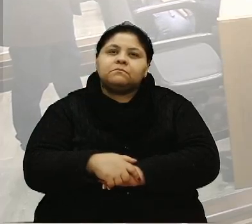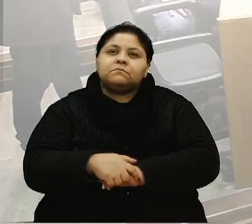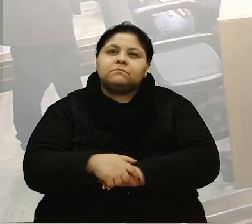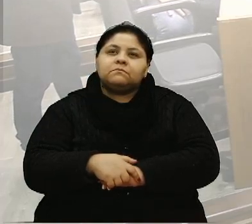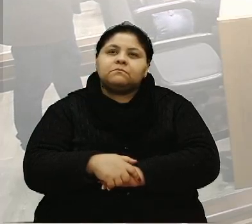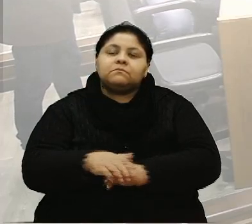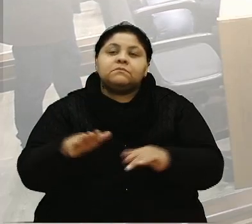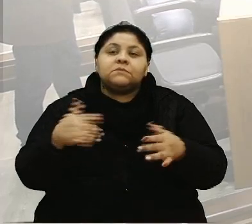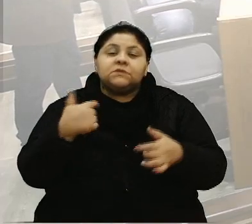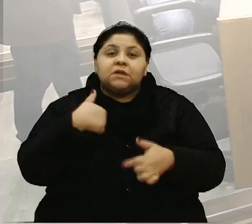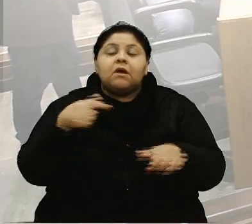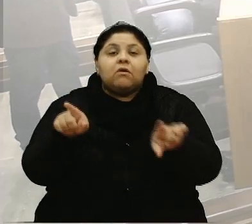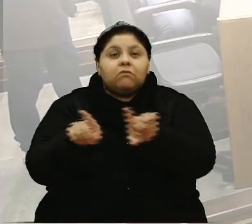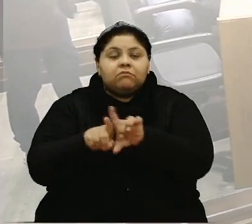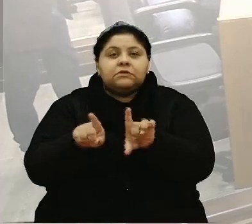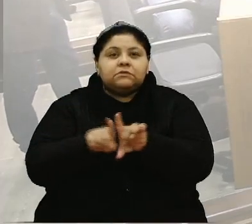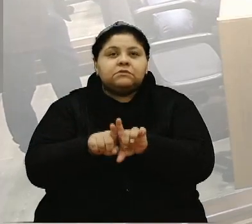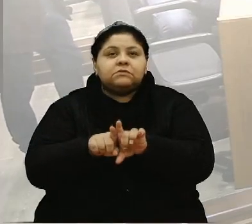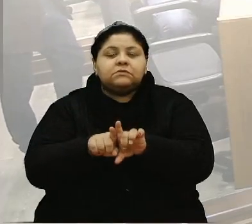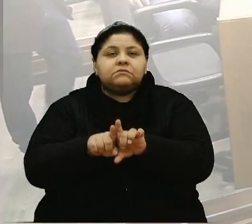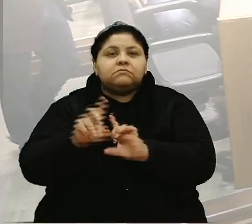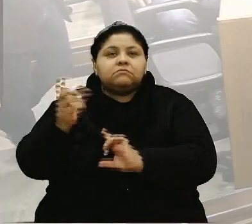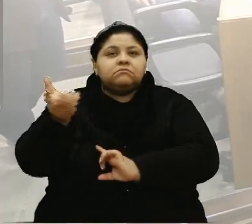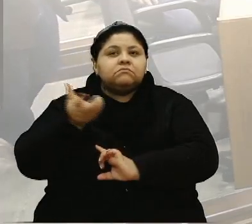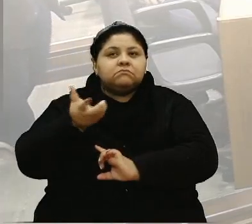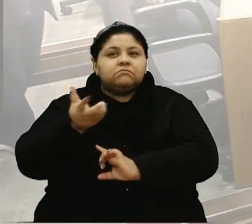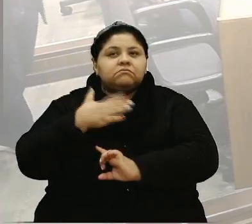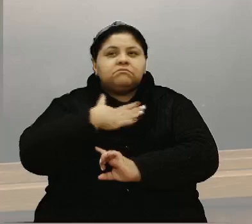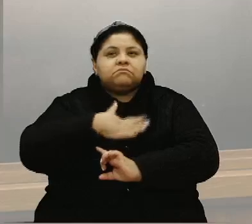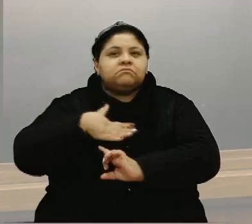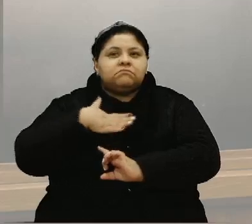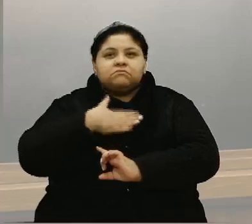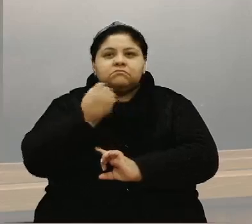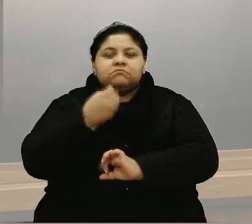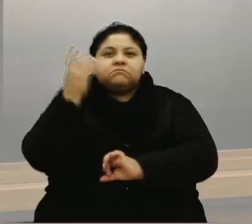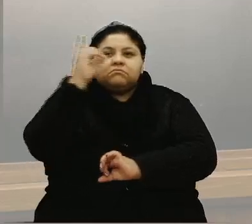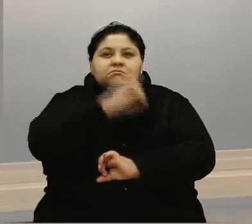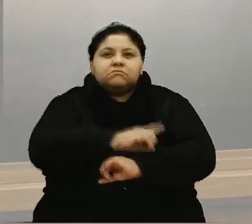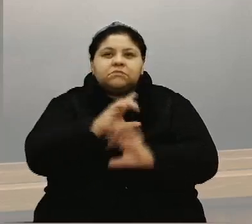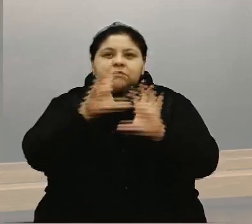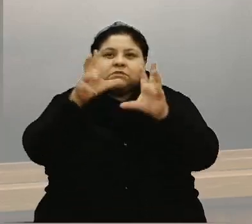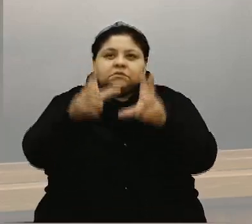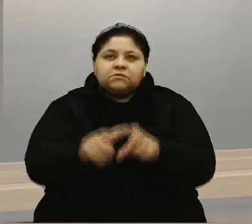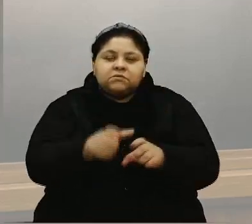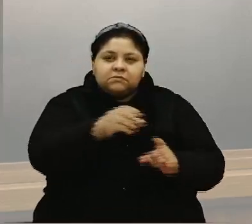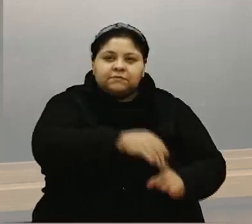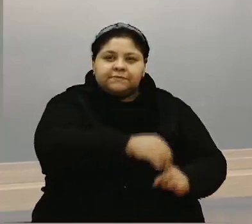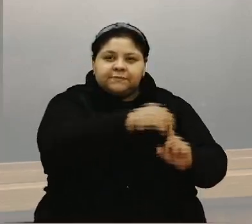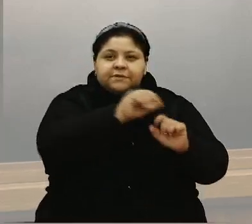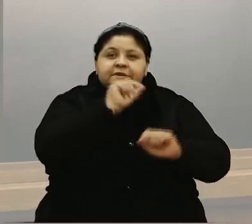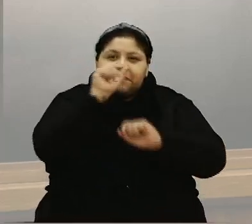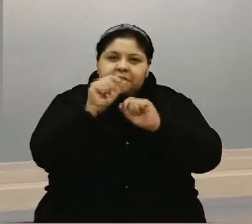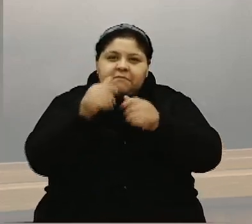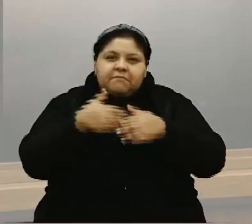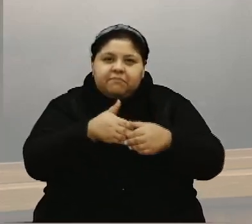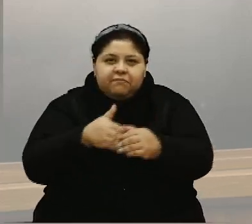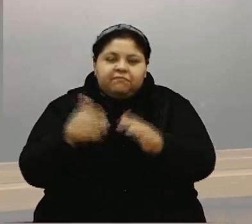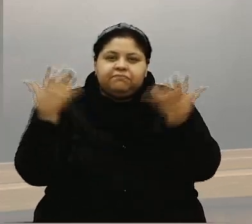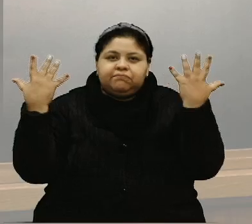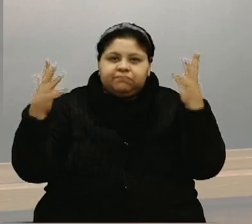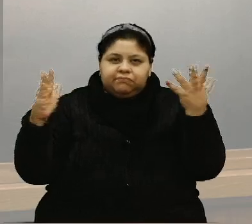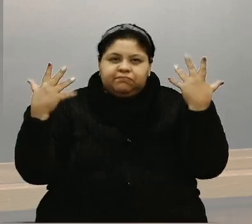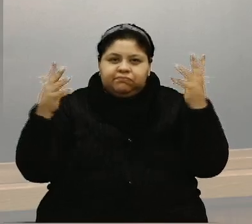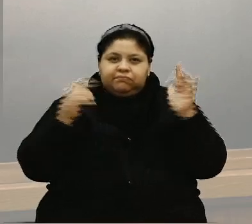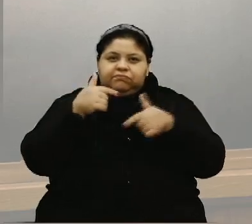Eu também quero desejar um bom dia a todos, todas nós, principalmente quem está aqui, né, parabenizar